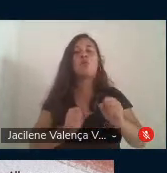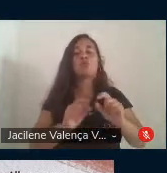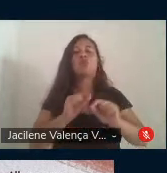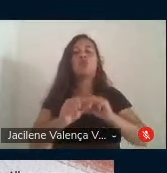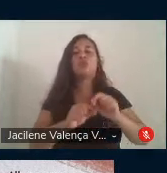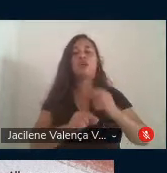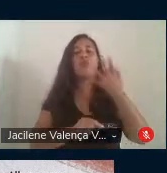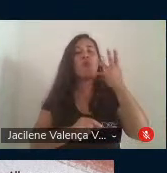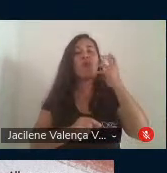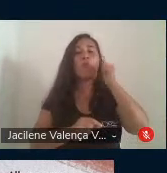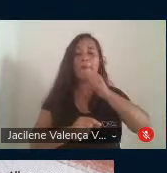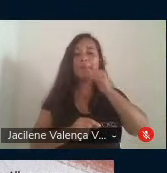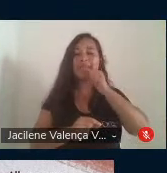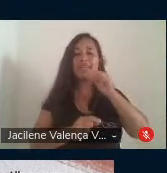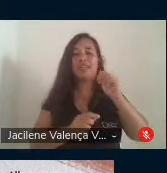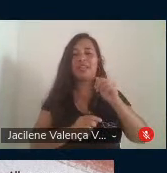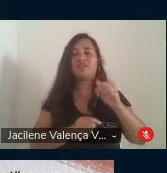menina.